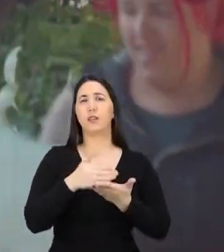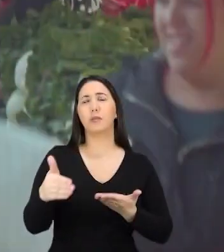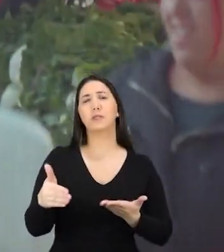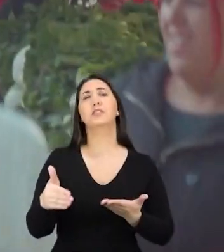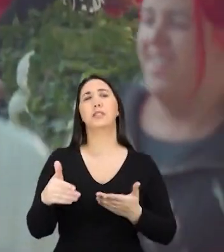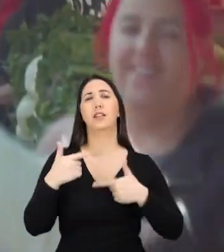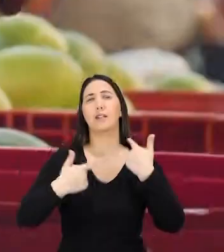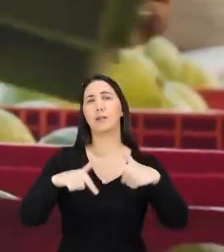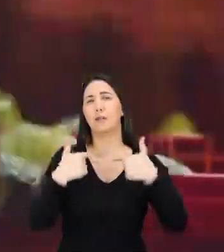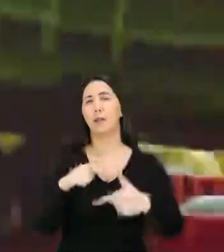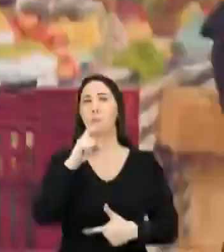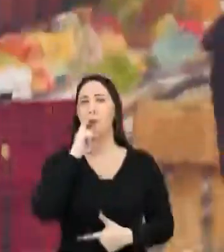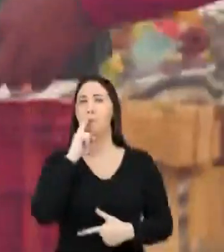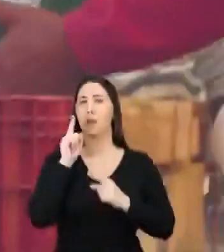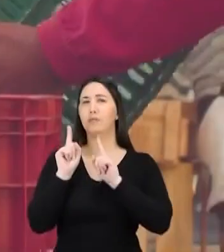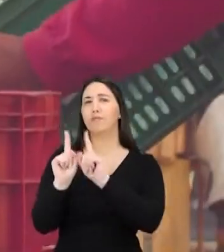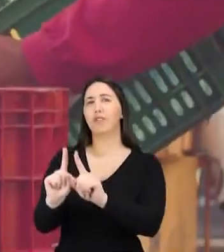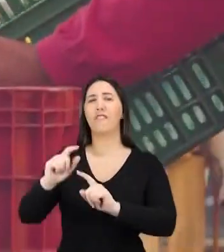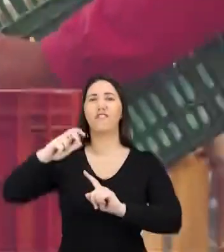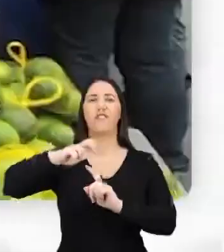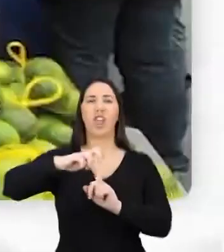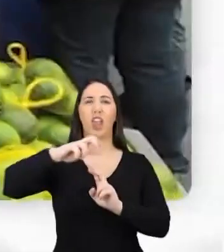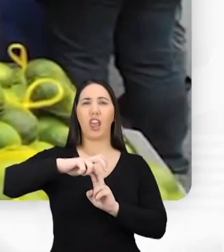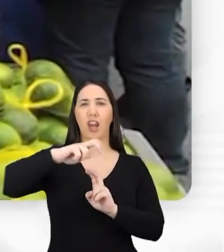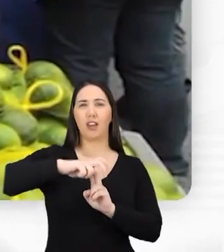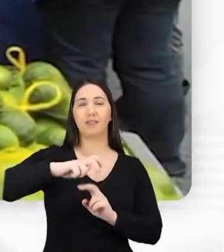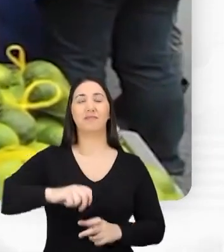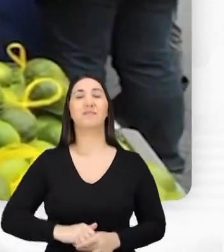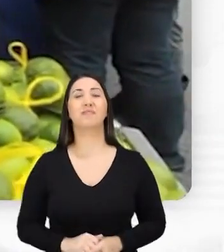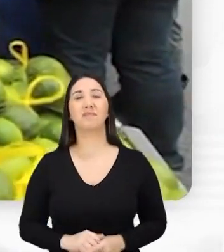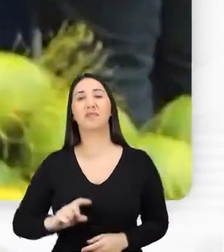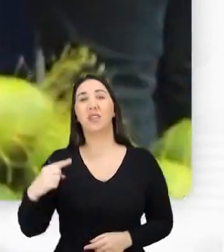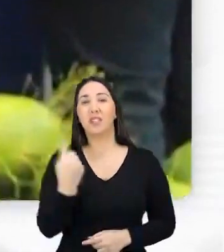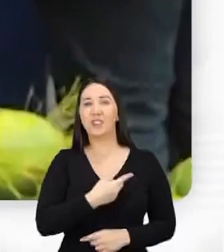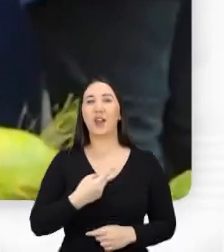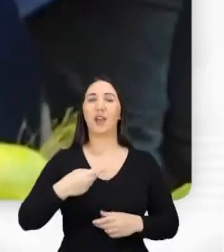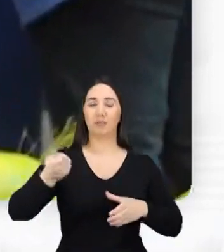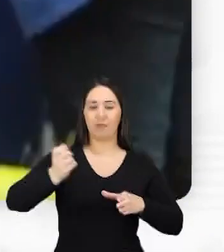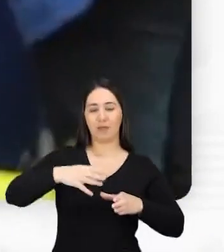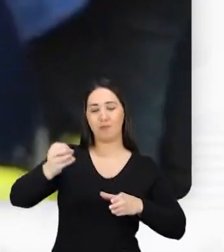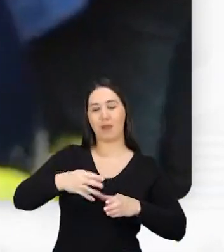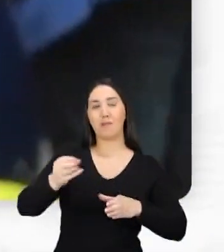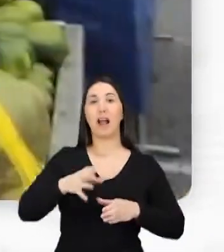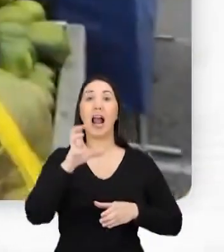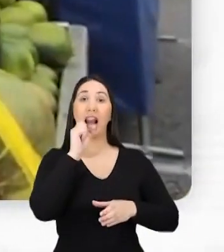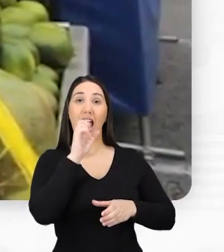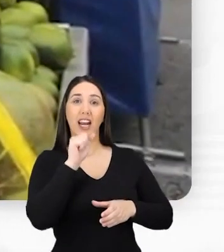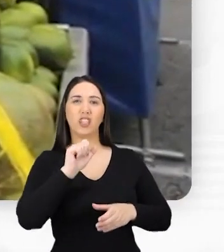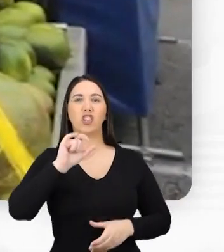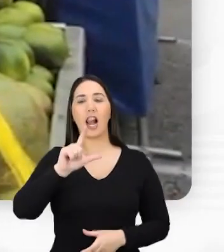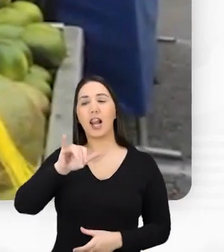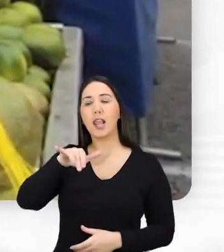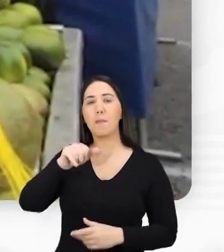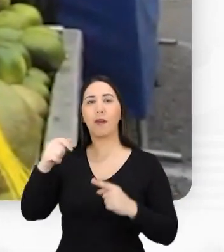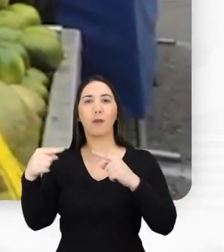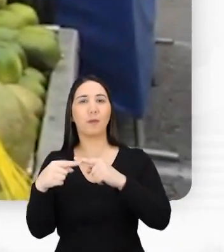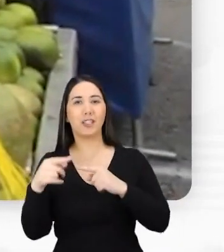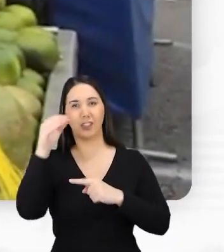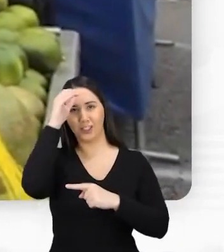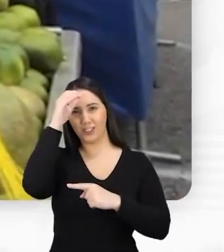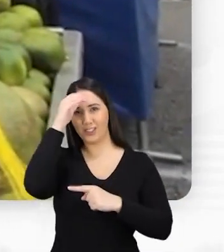comecei a trabalhar com meu pai na feira. E a gente ia enchendo a redinha. Ele falava, laranja lima, prate tia,